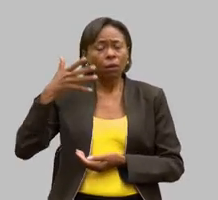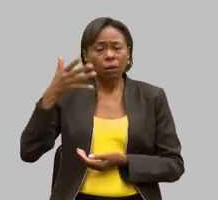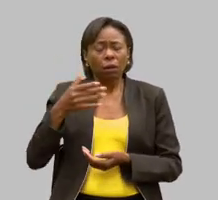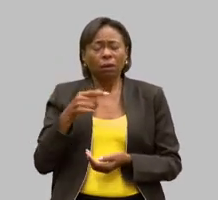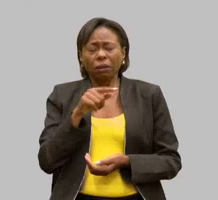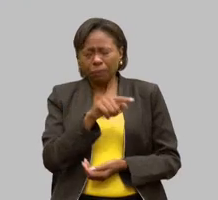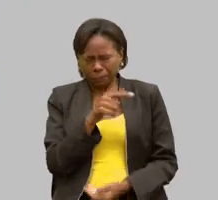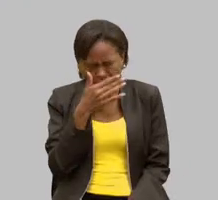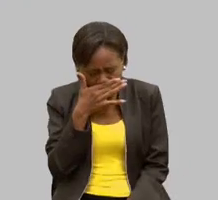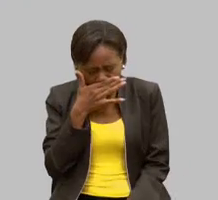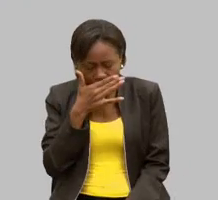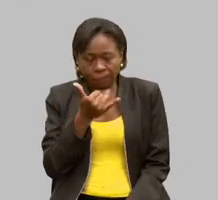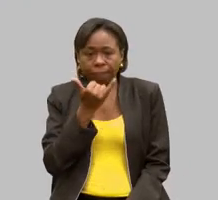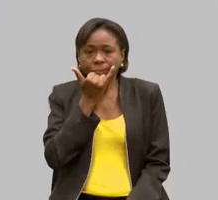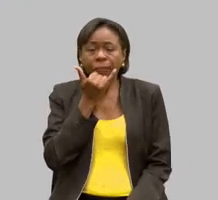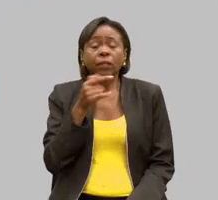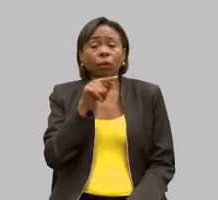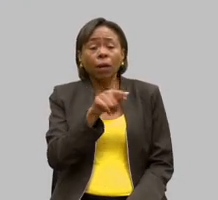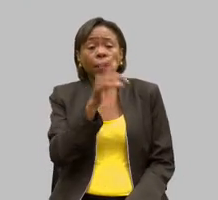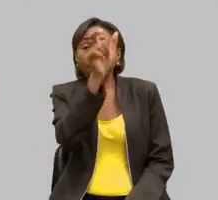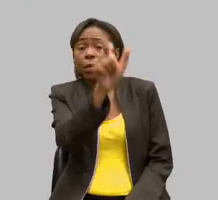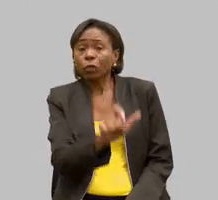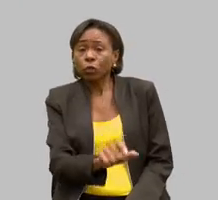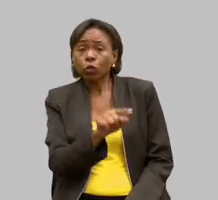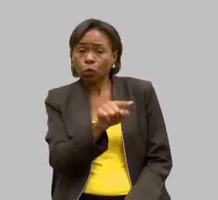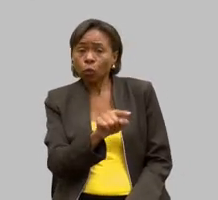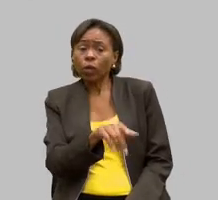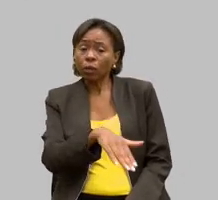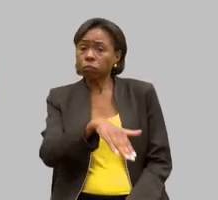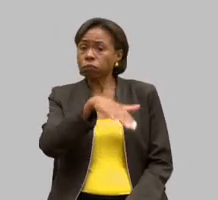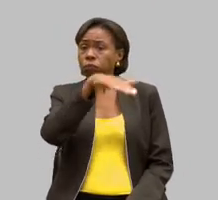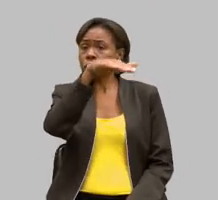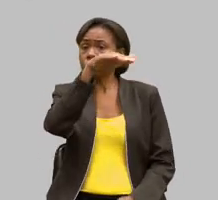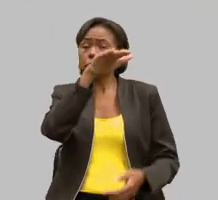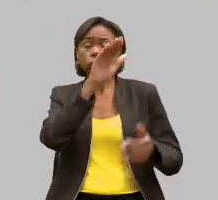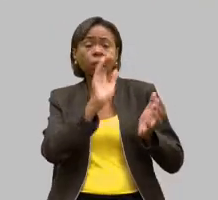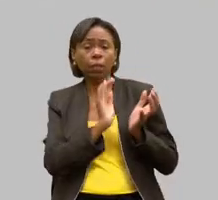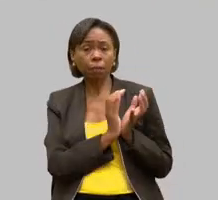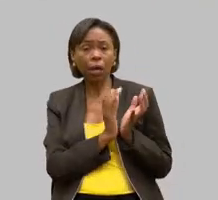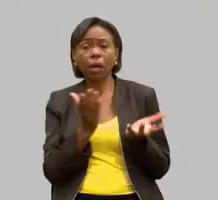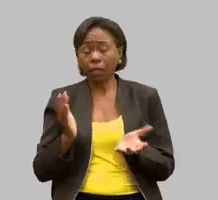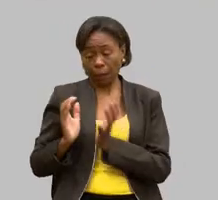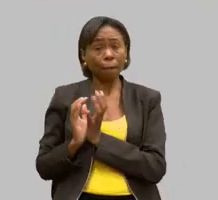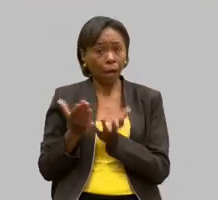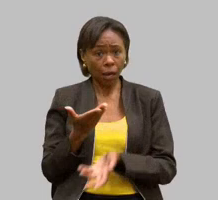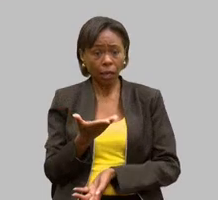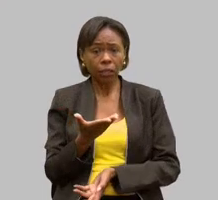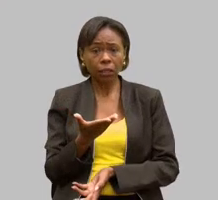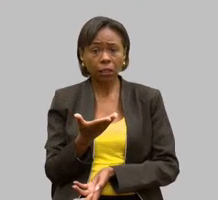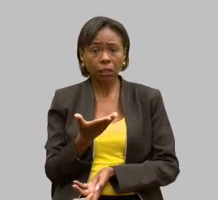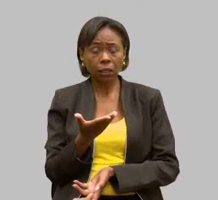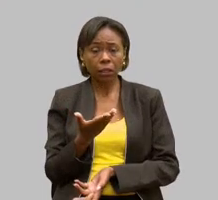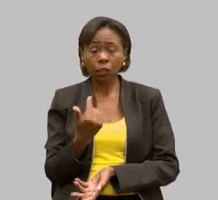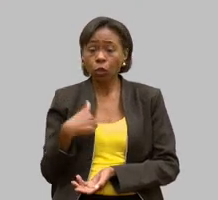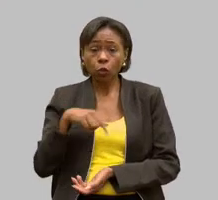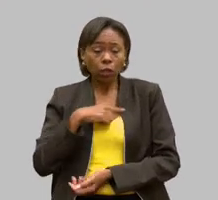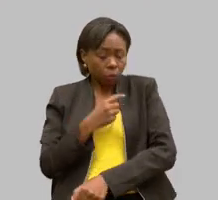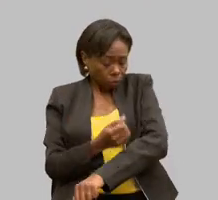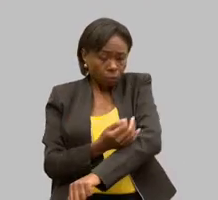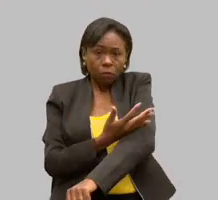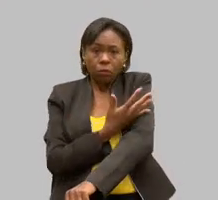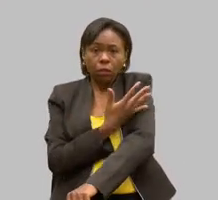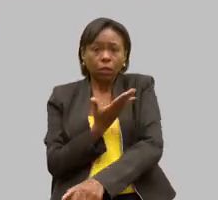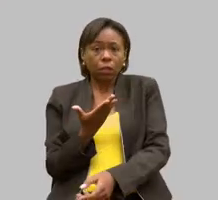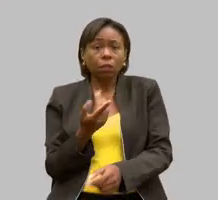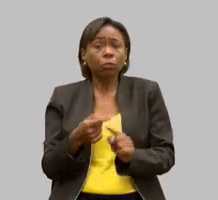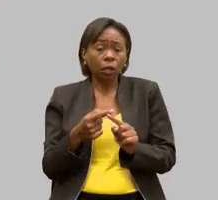brilhou Maria Terença a gente brilha porque a gente sabe que o nosso trabalho está aí